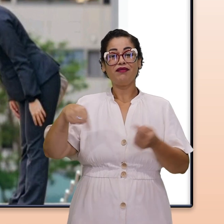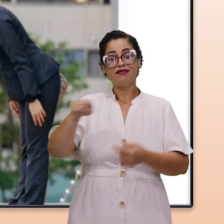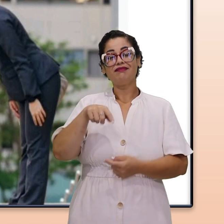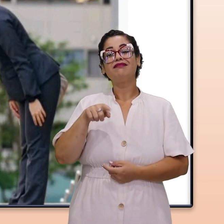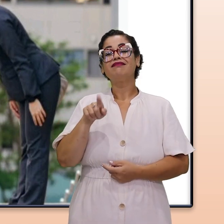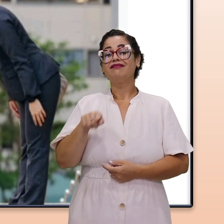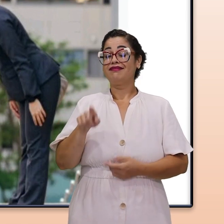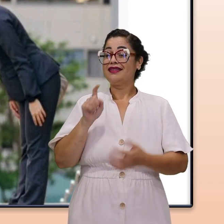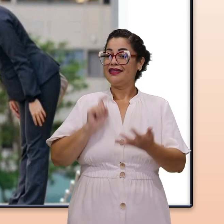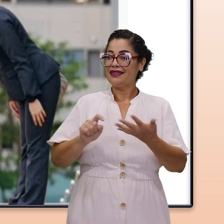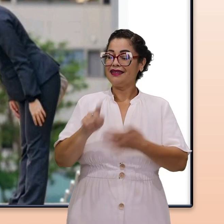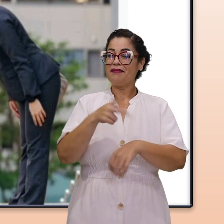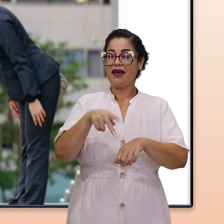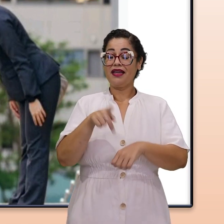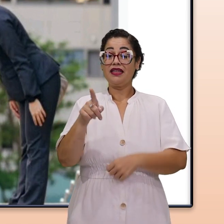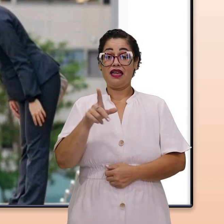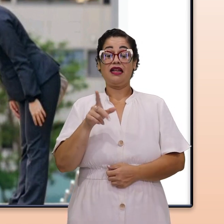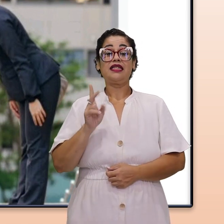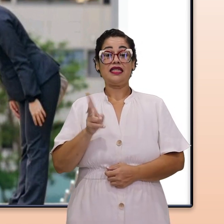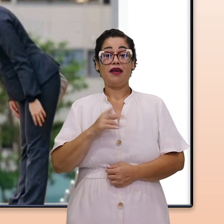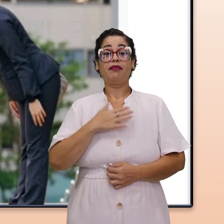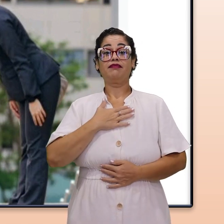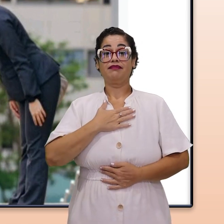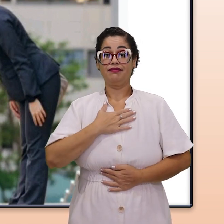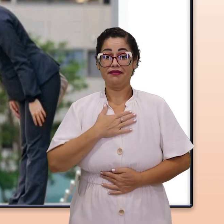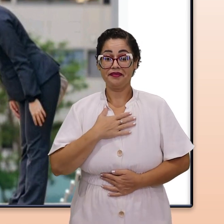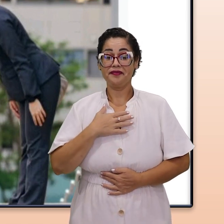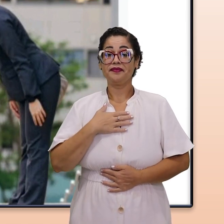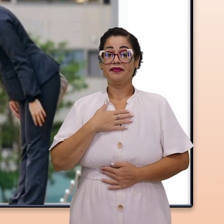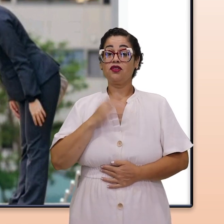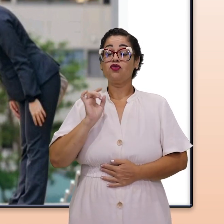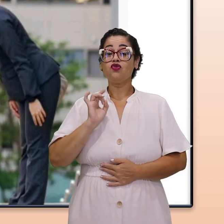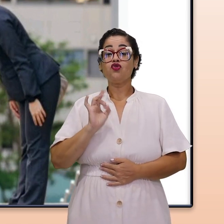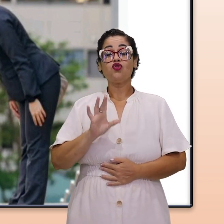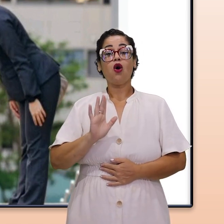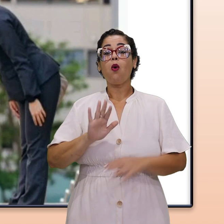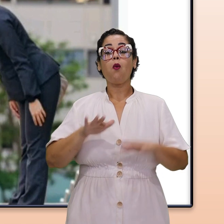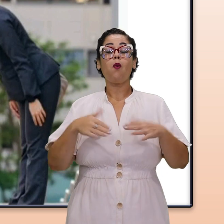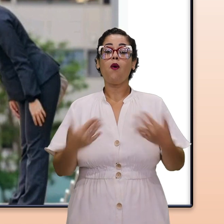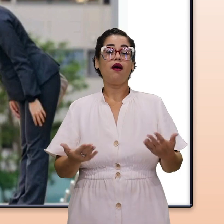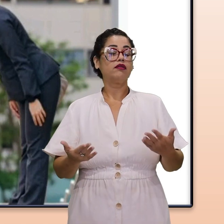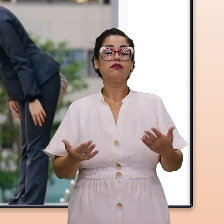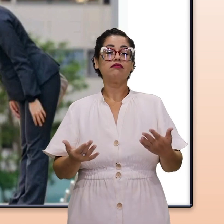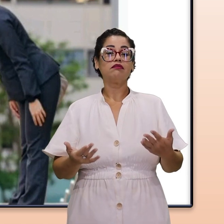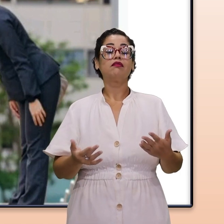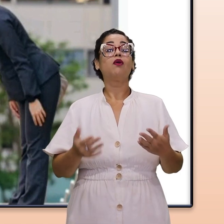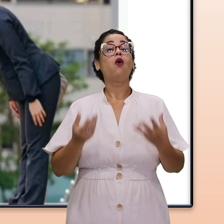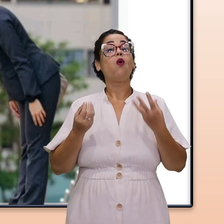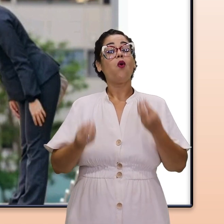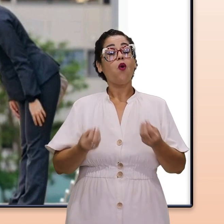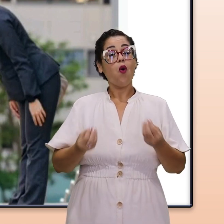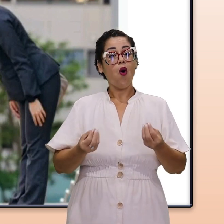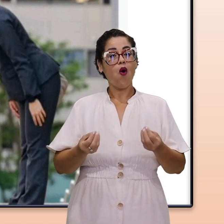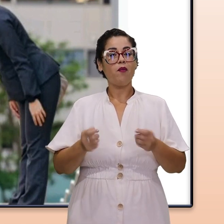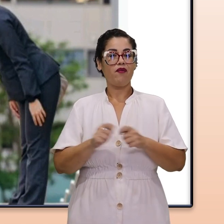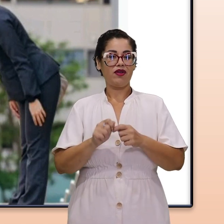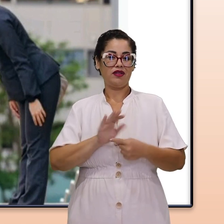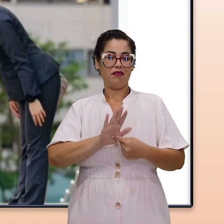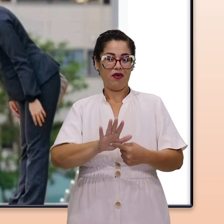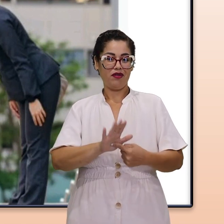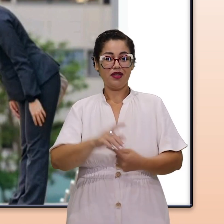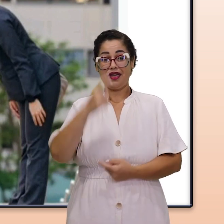Quando se trata de se curvar, a questão não é apenas quando, mas também o como.